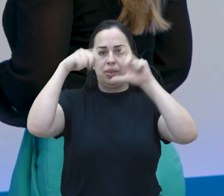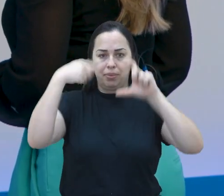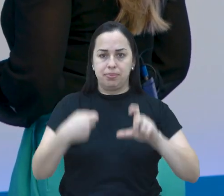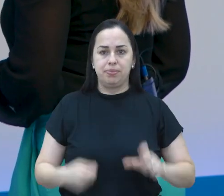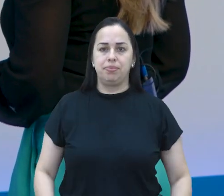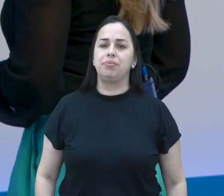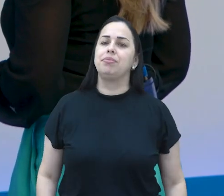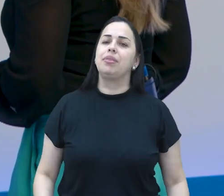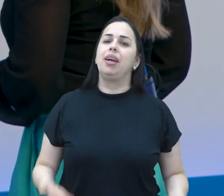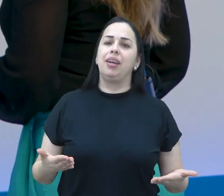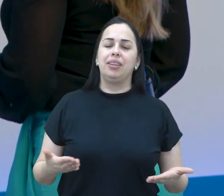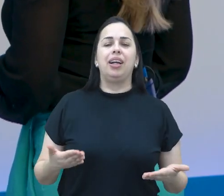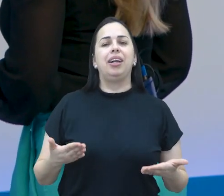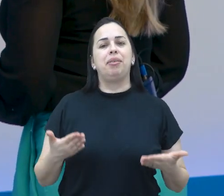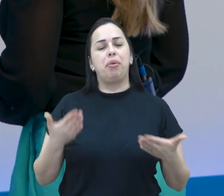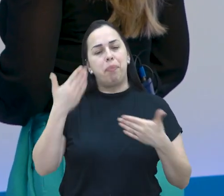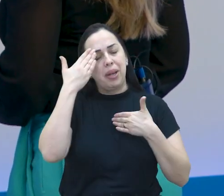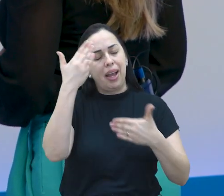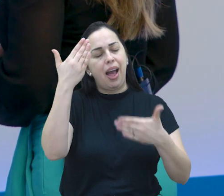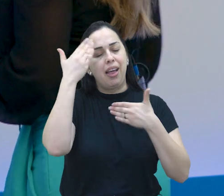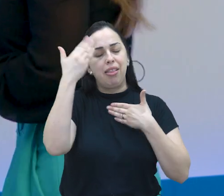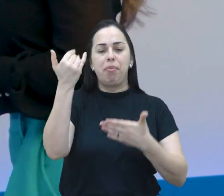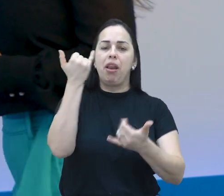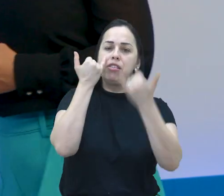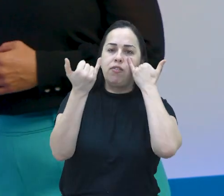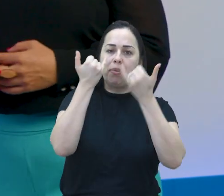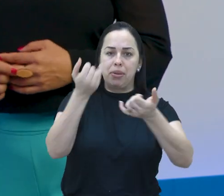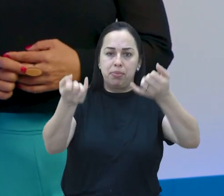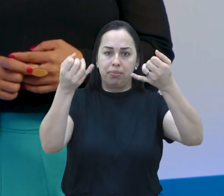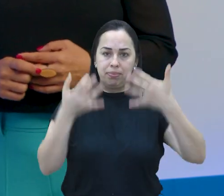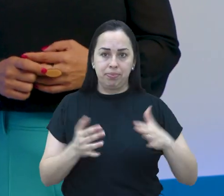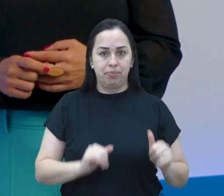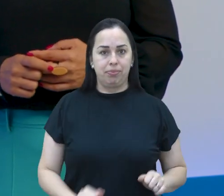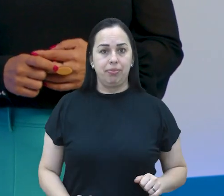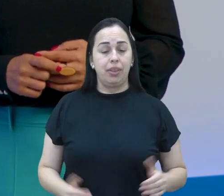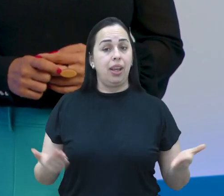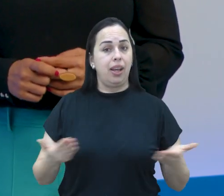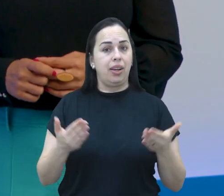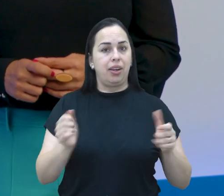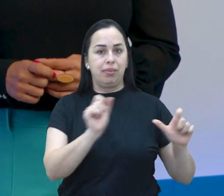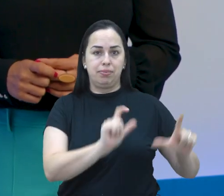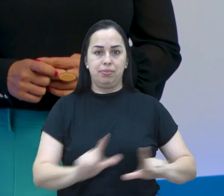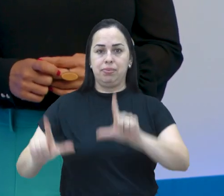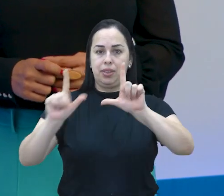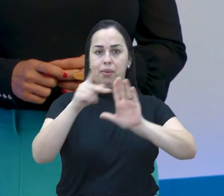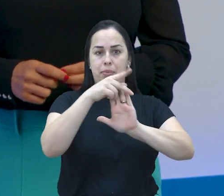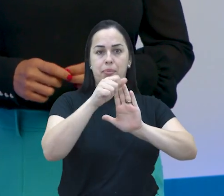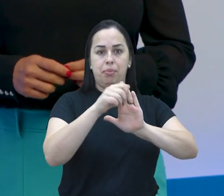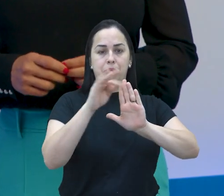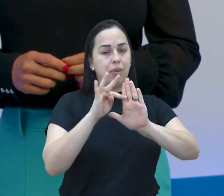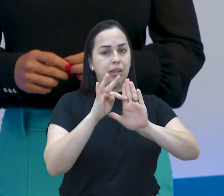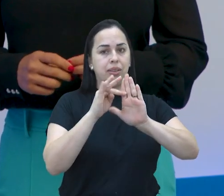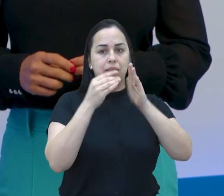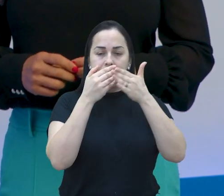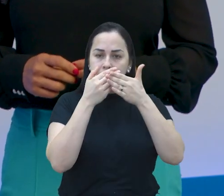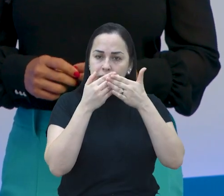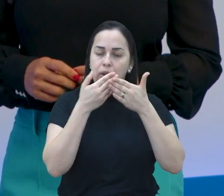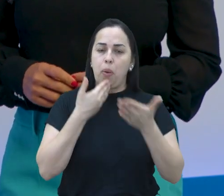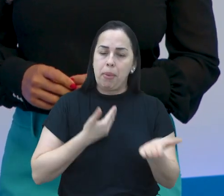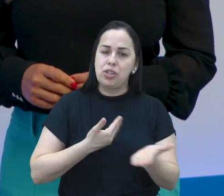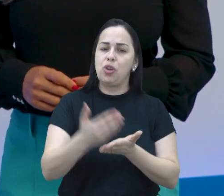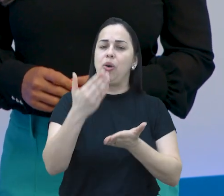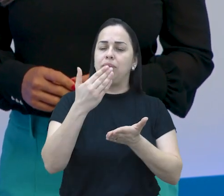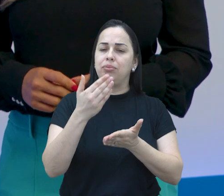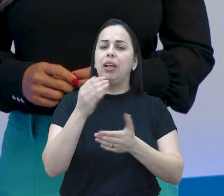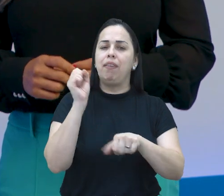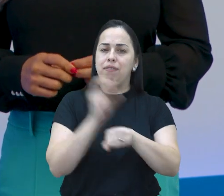no estúdio e até a próxima. Até a próxima, João. Muito obrigada pelas informações. A gente confere agora as vagas de emprego abertas na